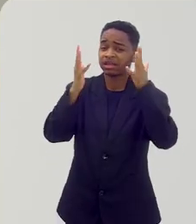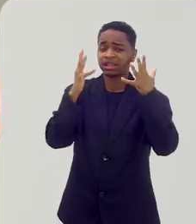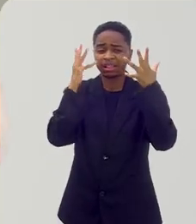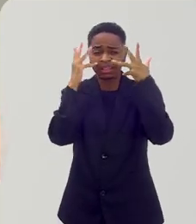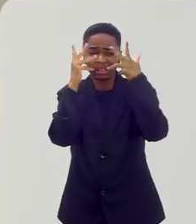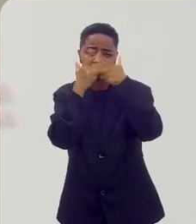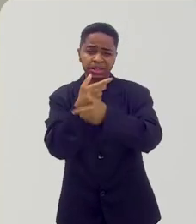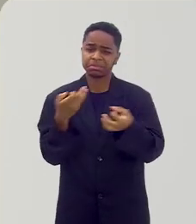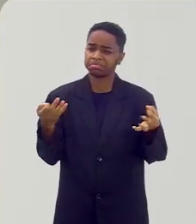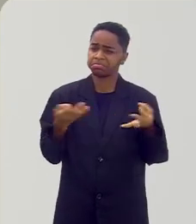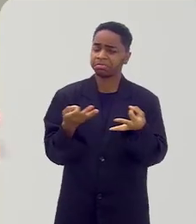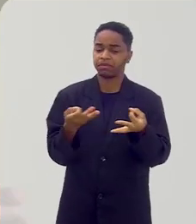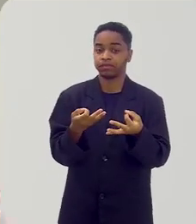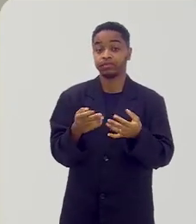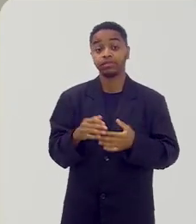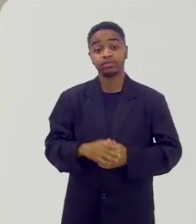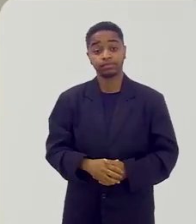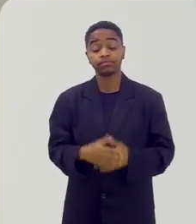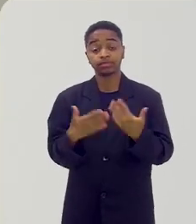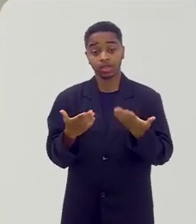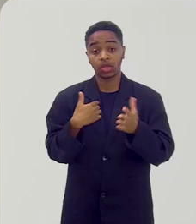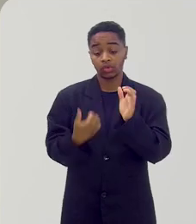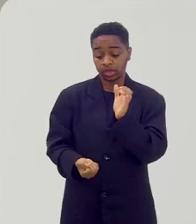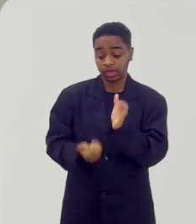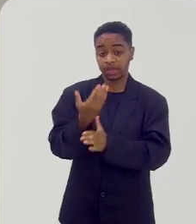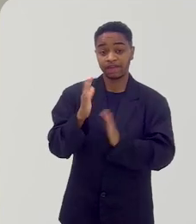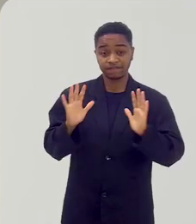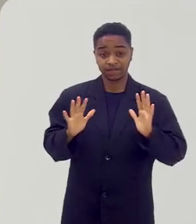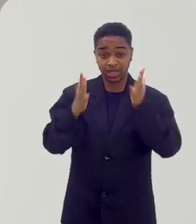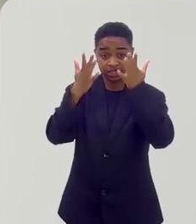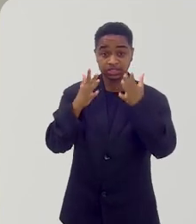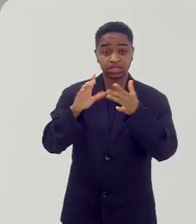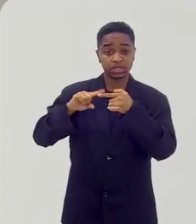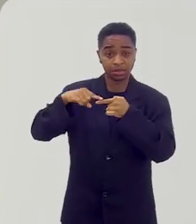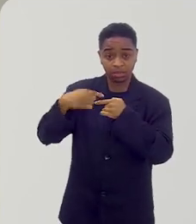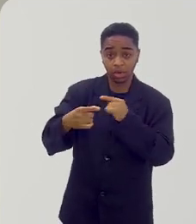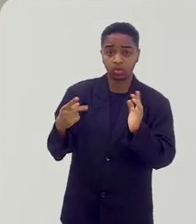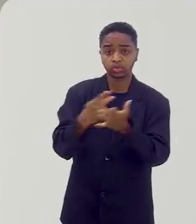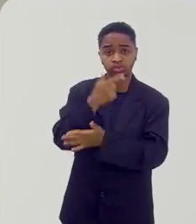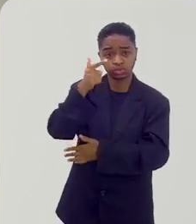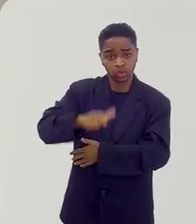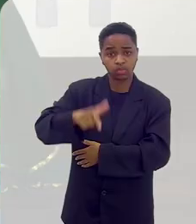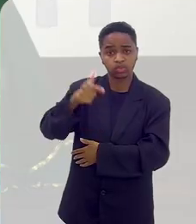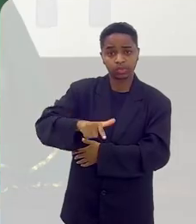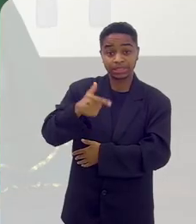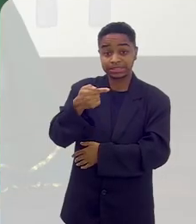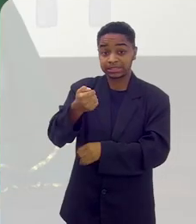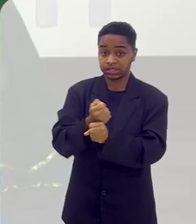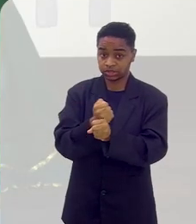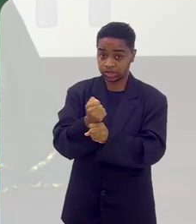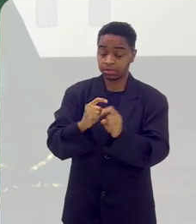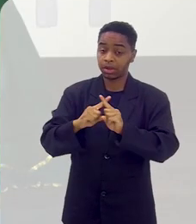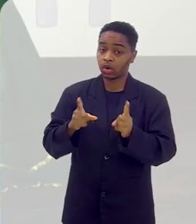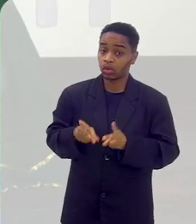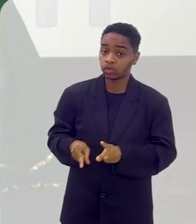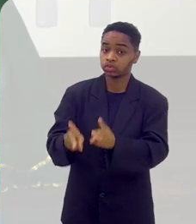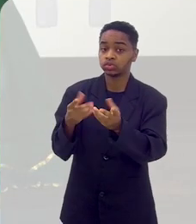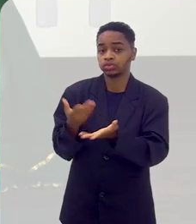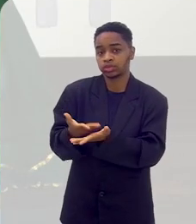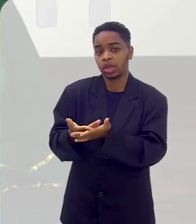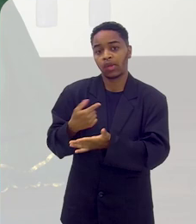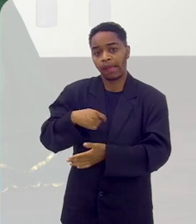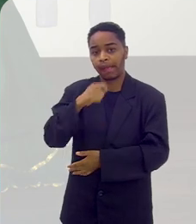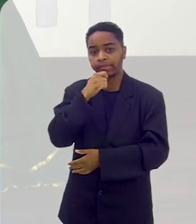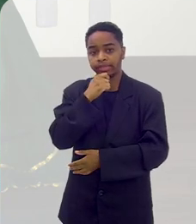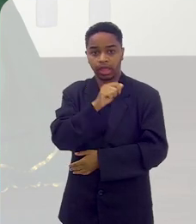Foi uma festa linda, linda, linda. E aí, fiz essa festa da primavera durante sete anos. E continuando estudando, né? Ali, eu não